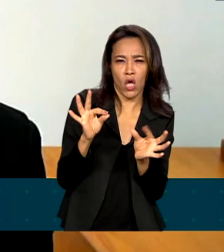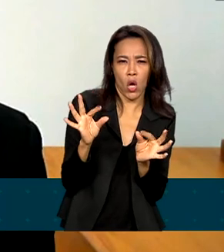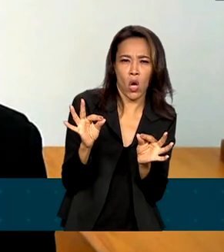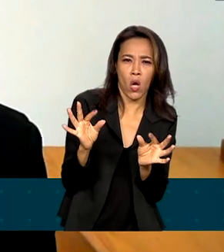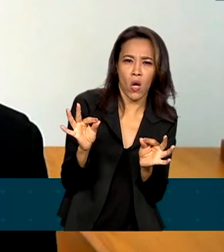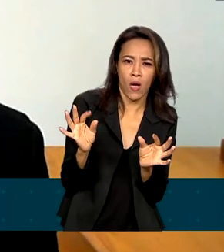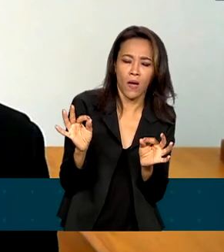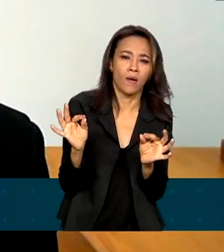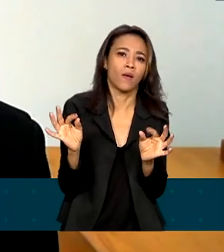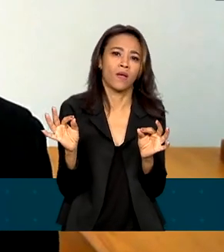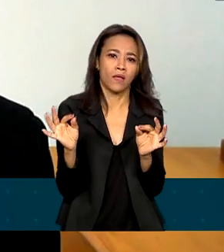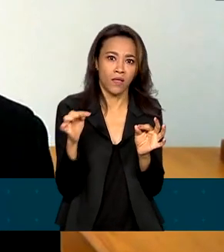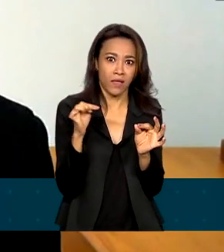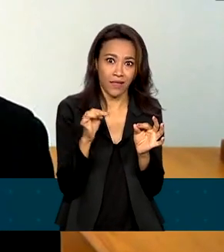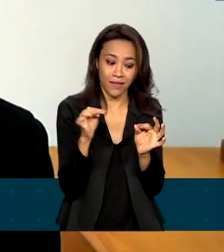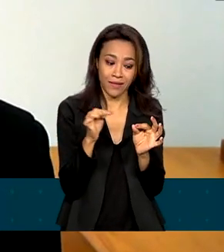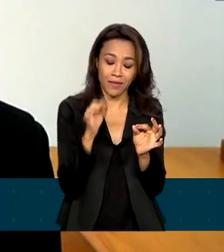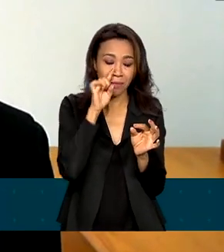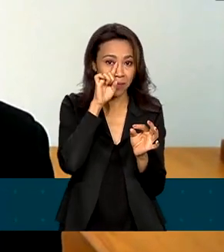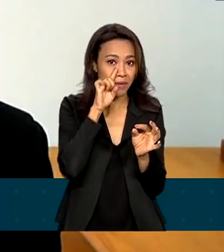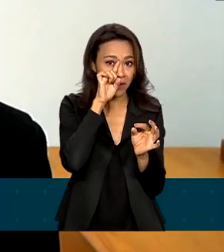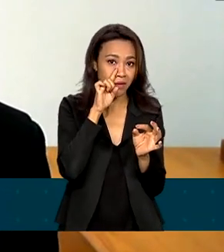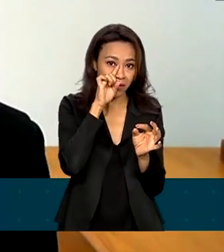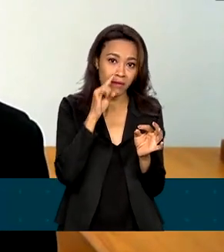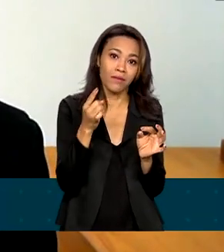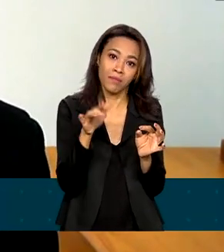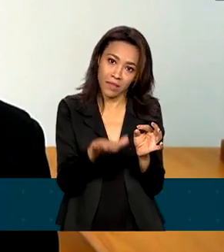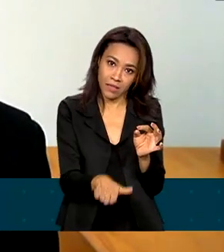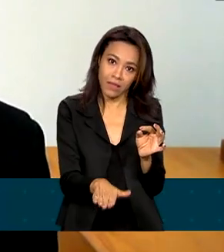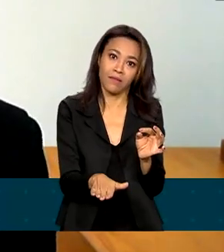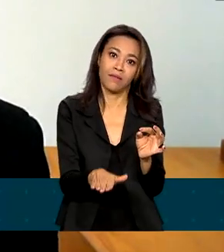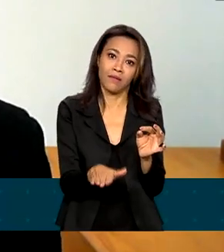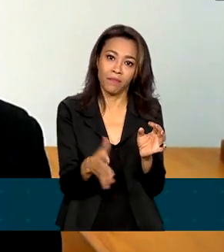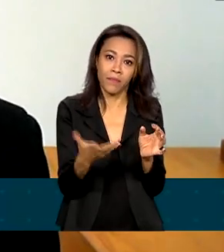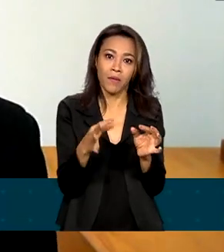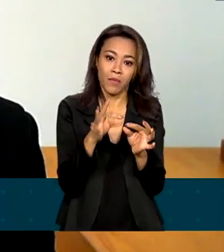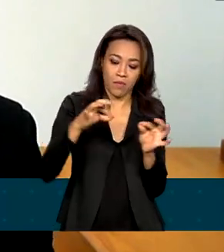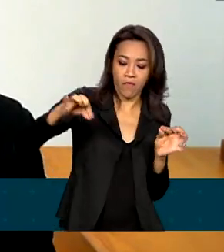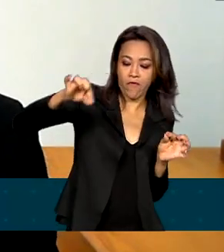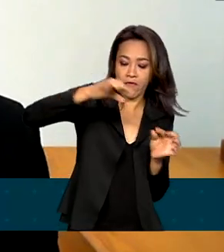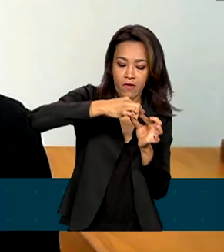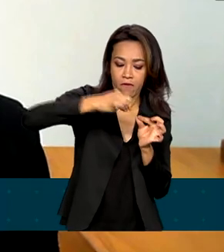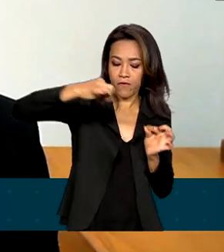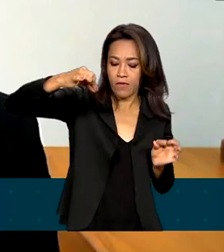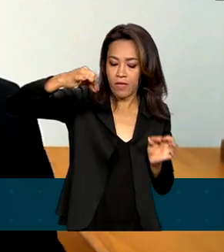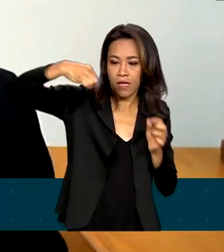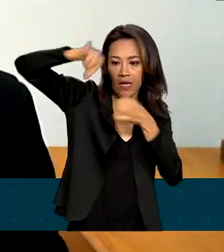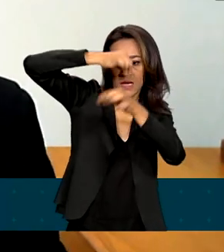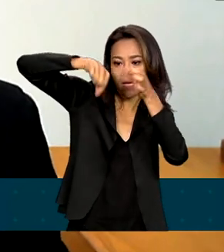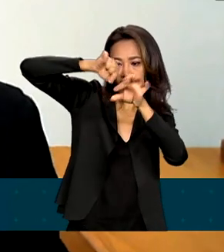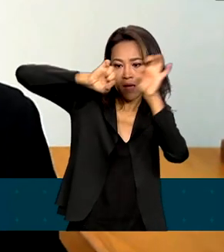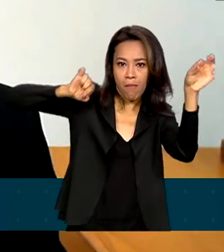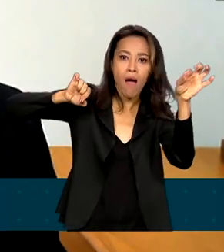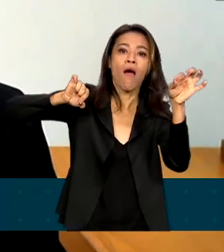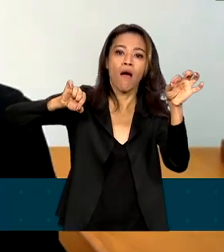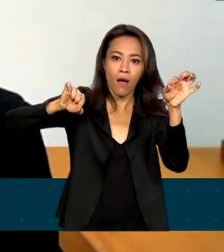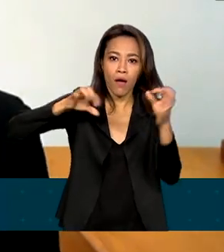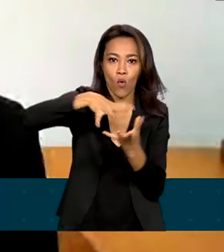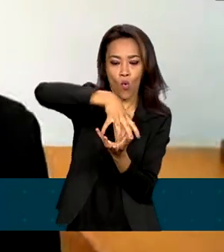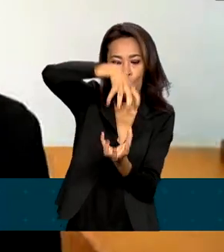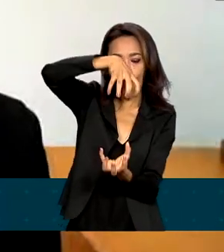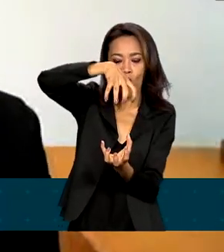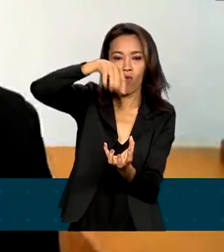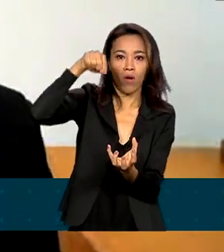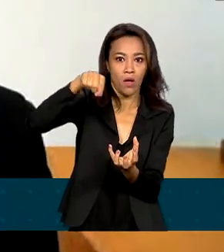possam criar algum tipo de perigo para uma criança pequena. Uma fita, por exemplo, que amarra um ovo de Páscoa, é muito comum isso existir.